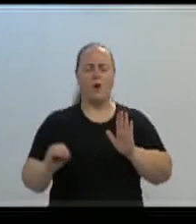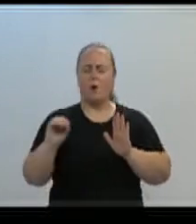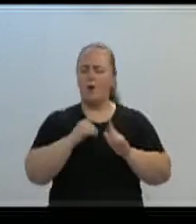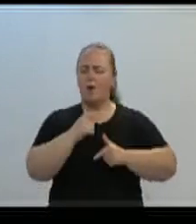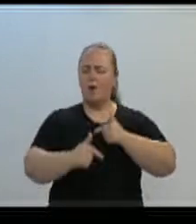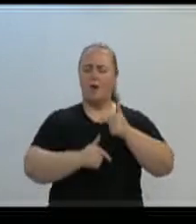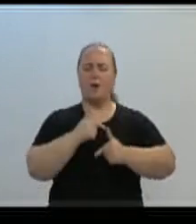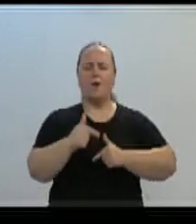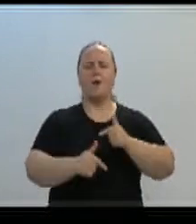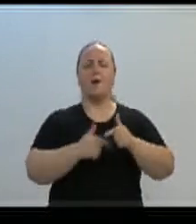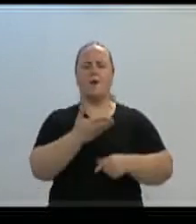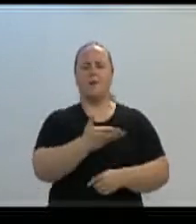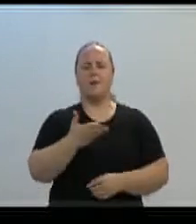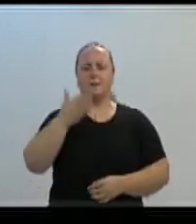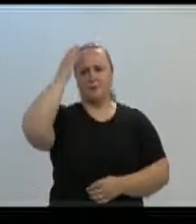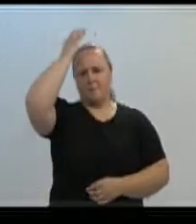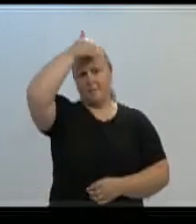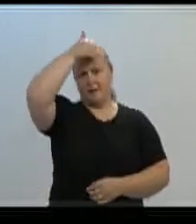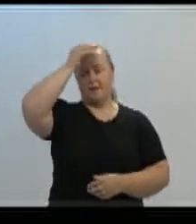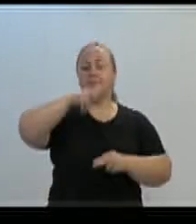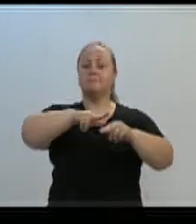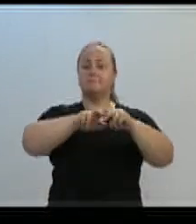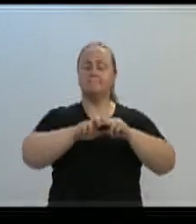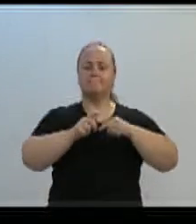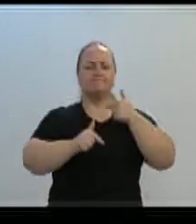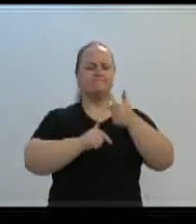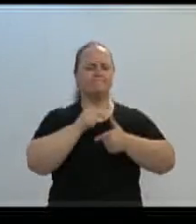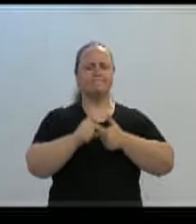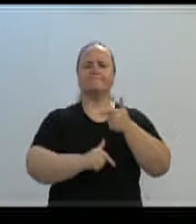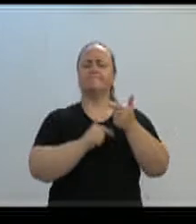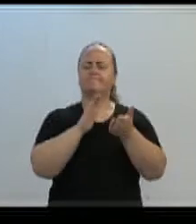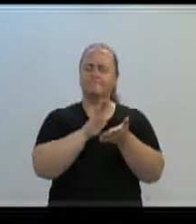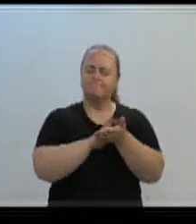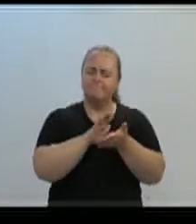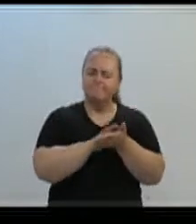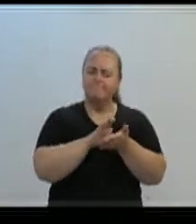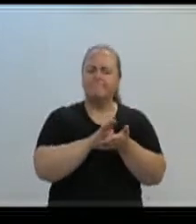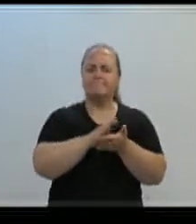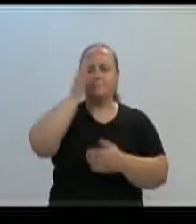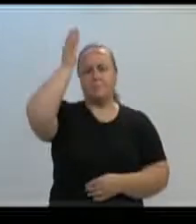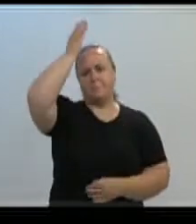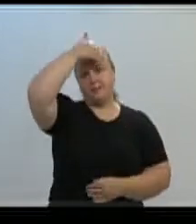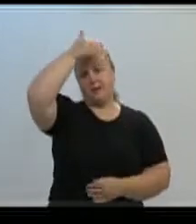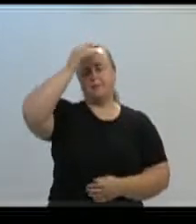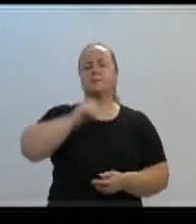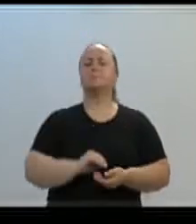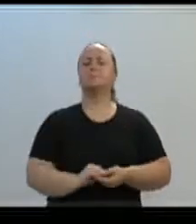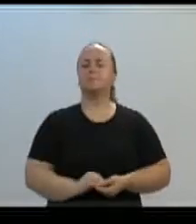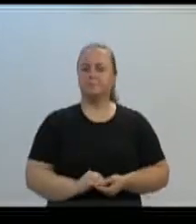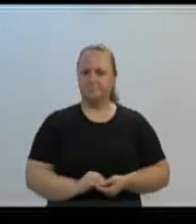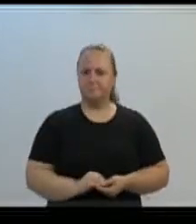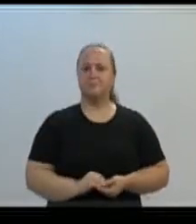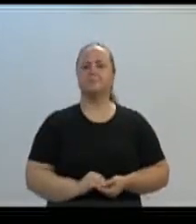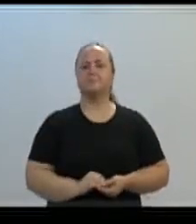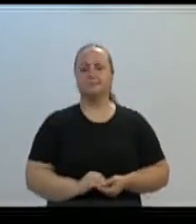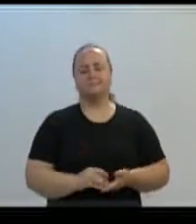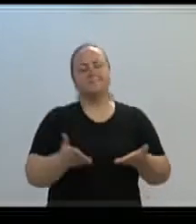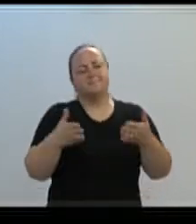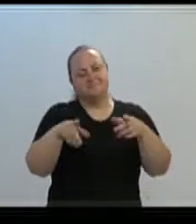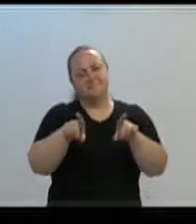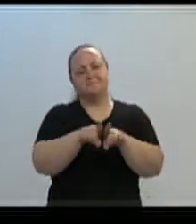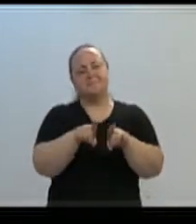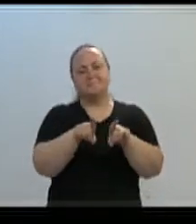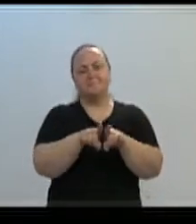Então, fica aqui os parabéns ao nosso prefeito Mário Hildebrandt e também os parabéns à nossa